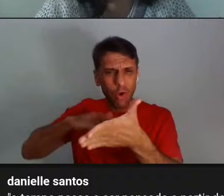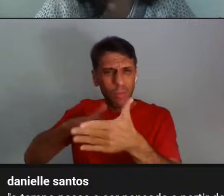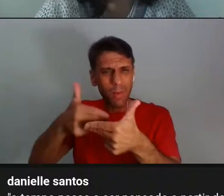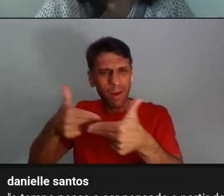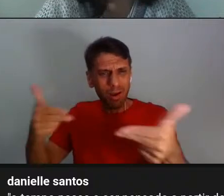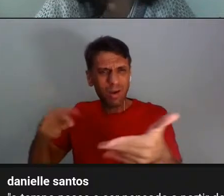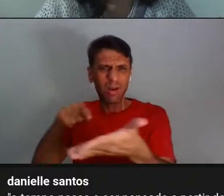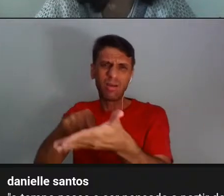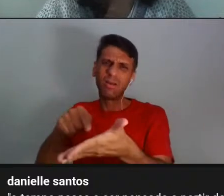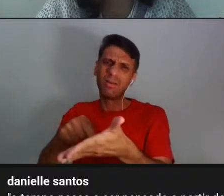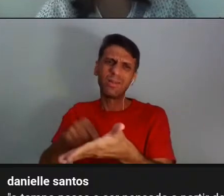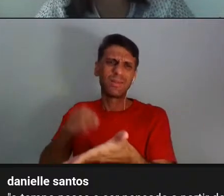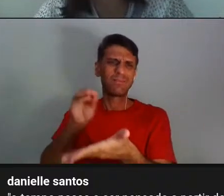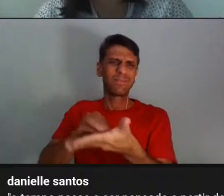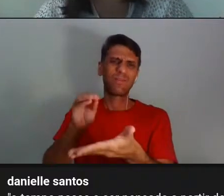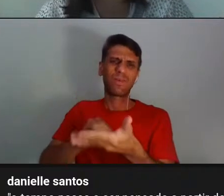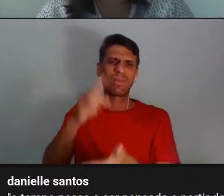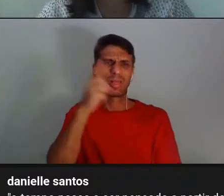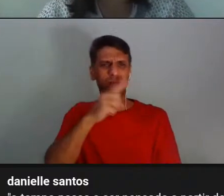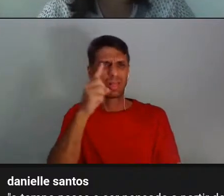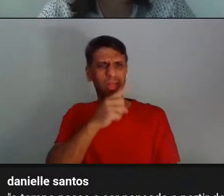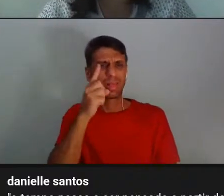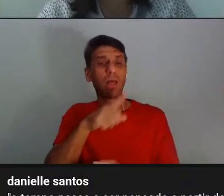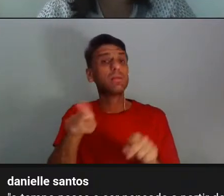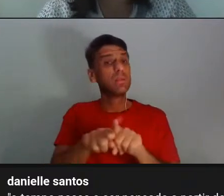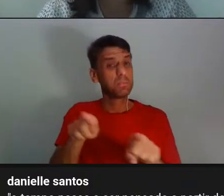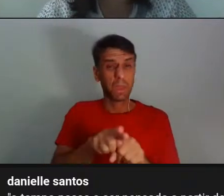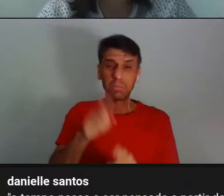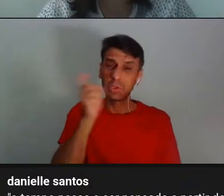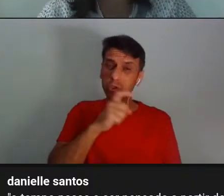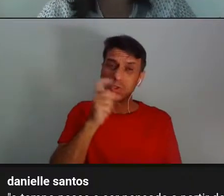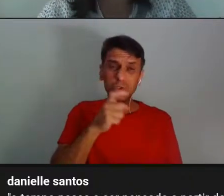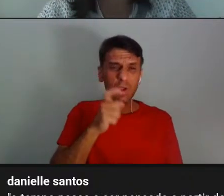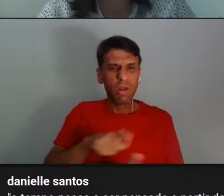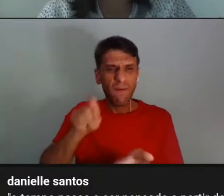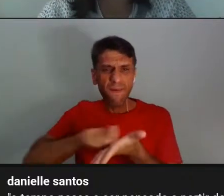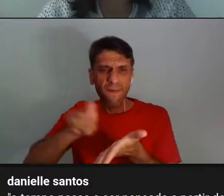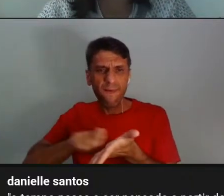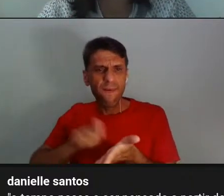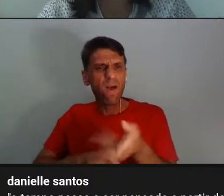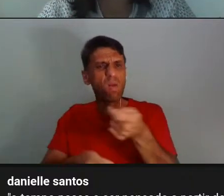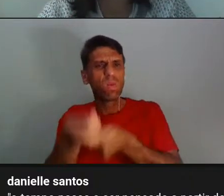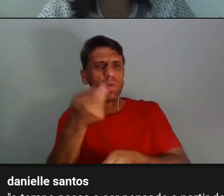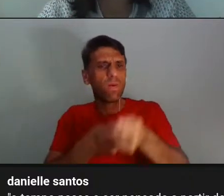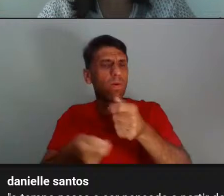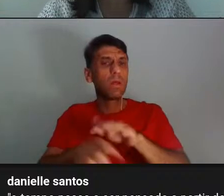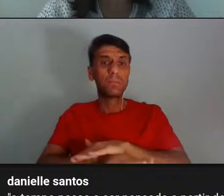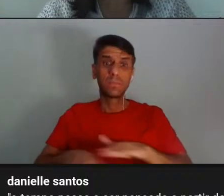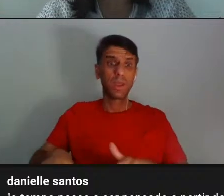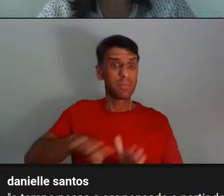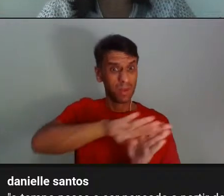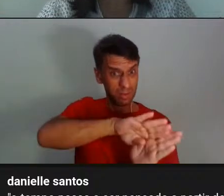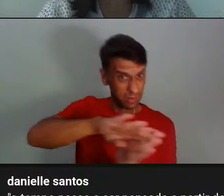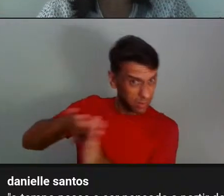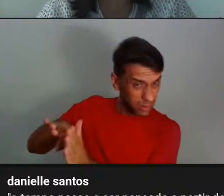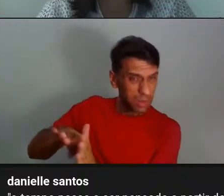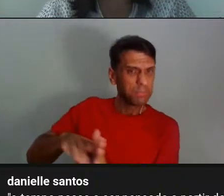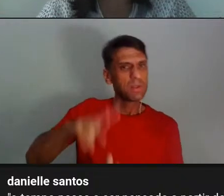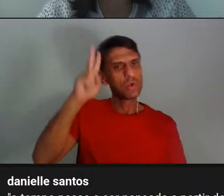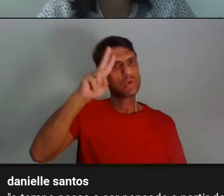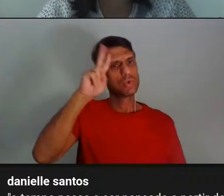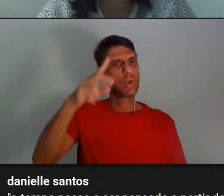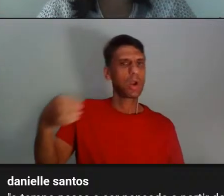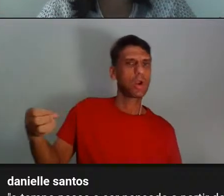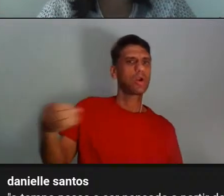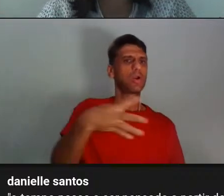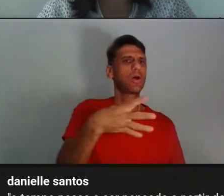muitos fragmentos, lacunas e mentiras. Então, a partir disso, a gente pode começar a pensar numa outra história, numa